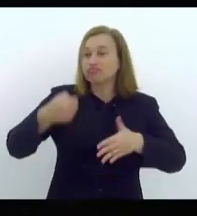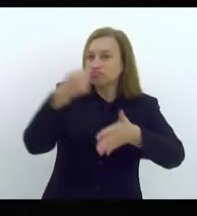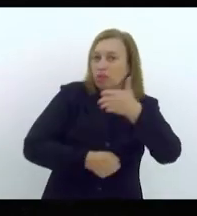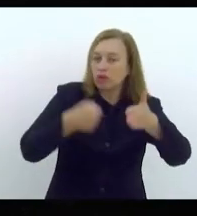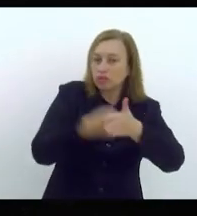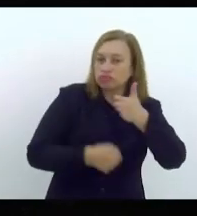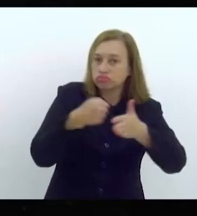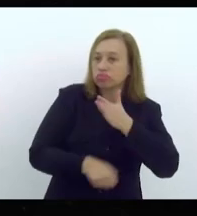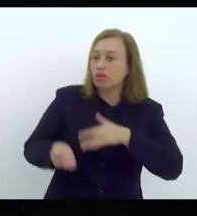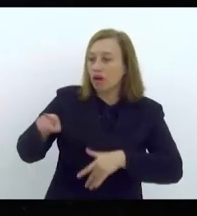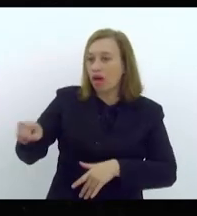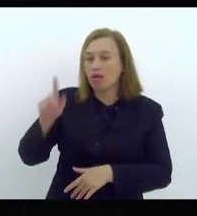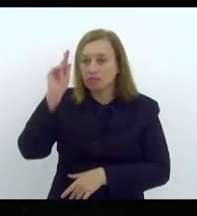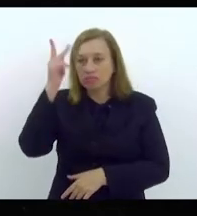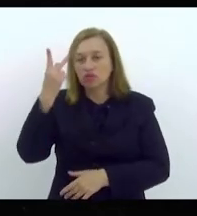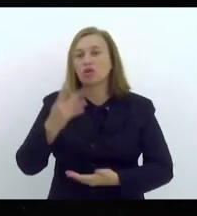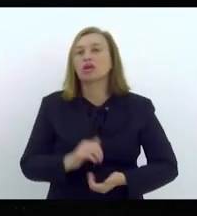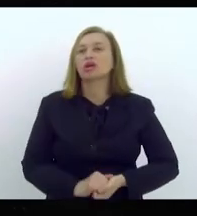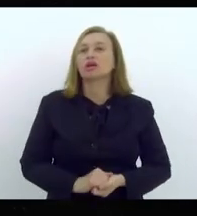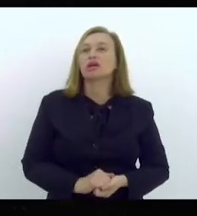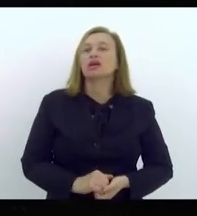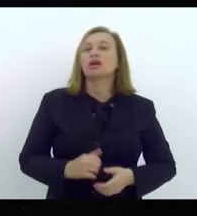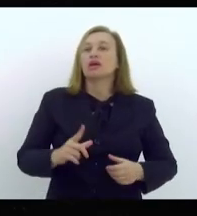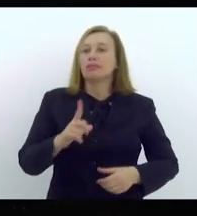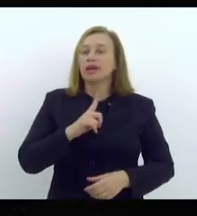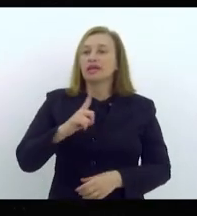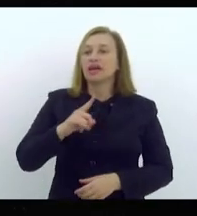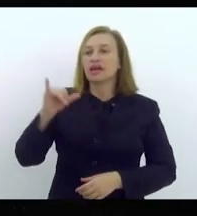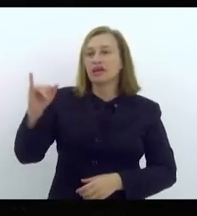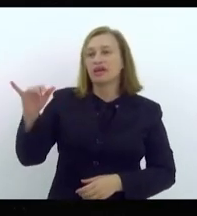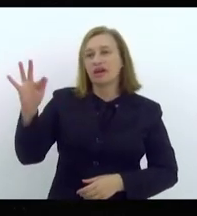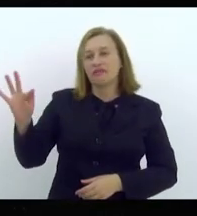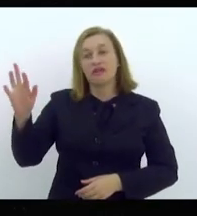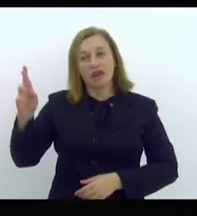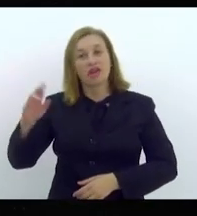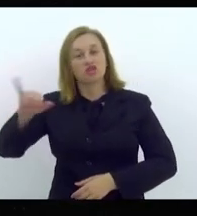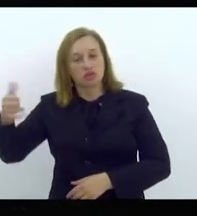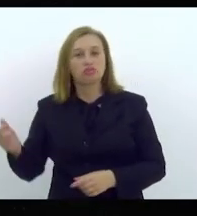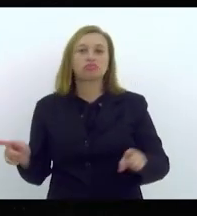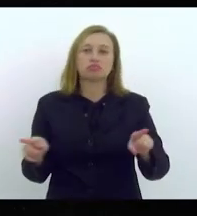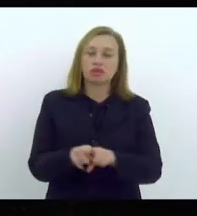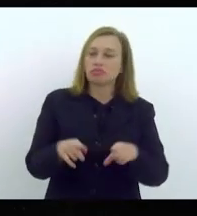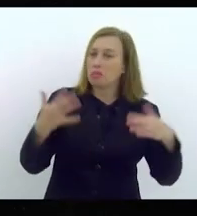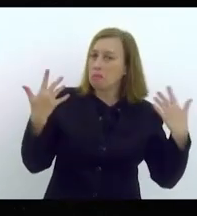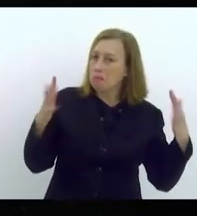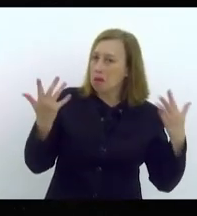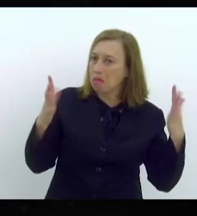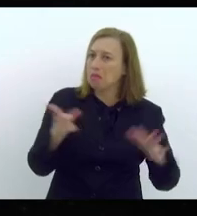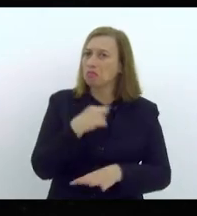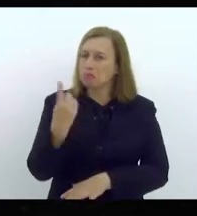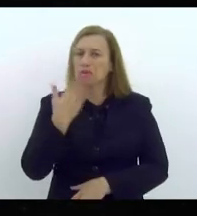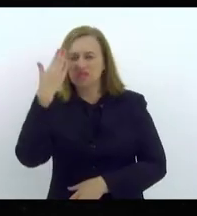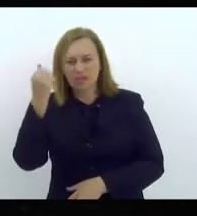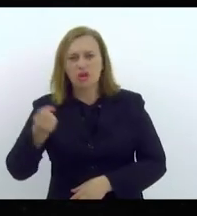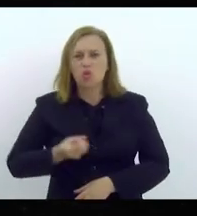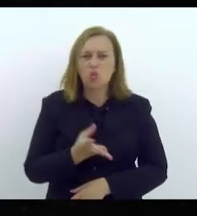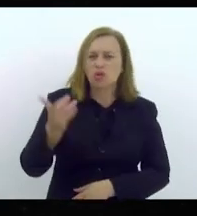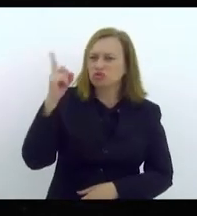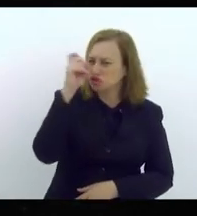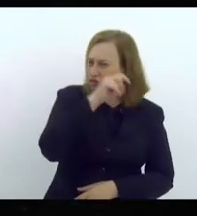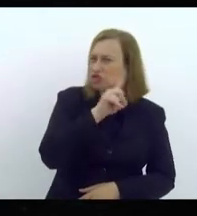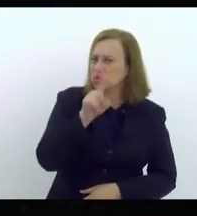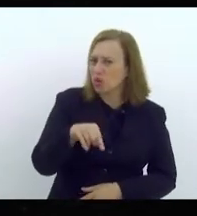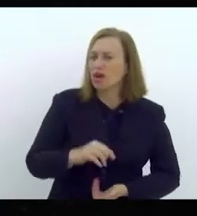para garantir o IFRJ. Celebrar também, porque nós sabemos o quanto é difícil